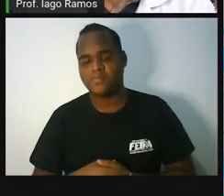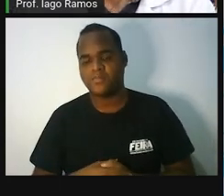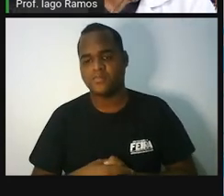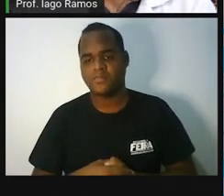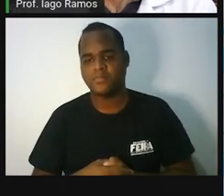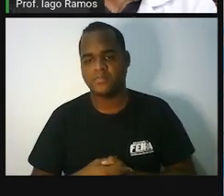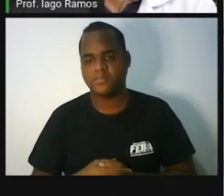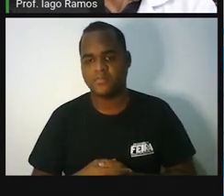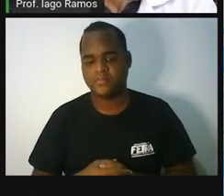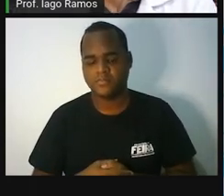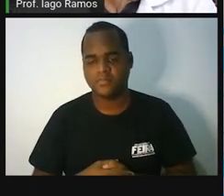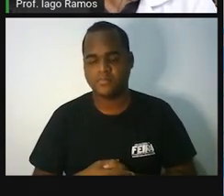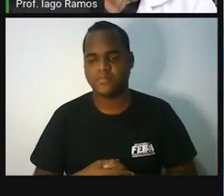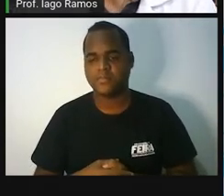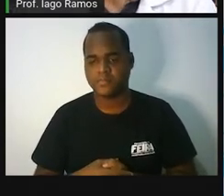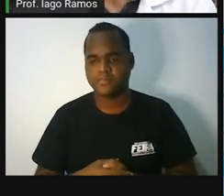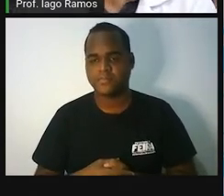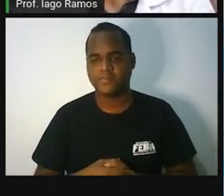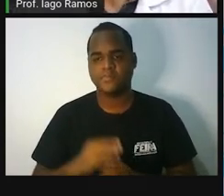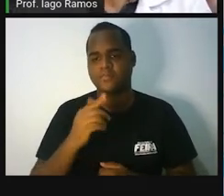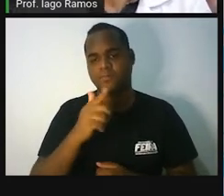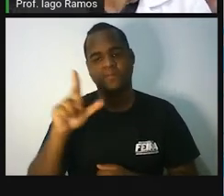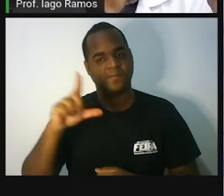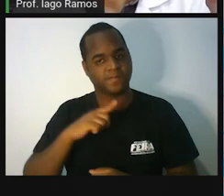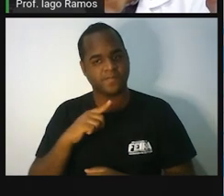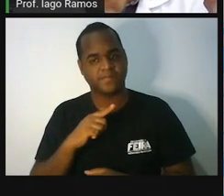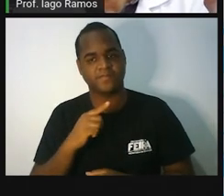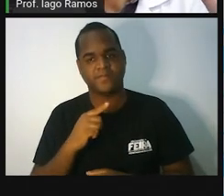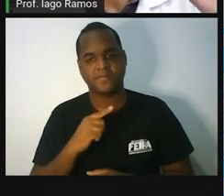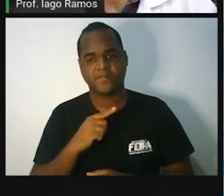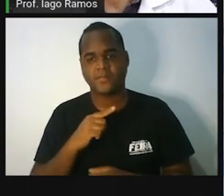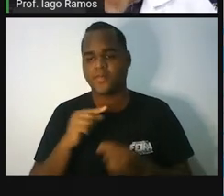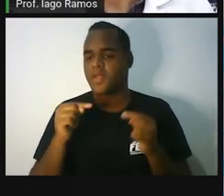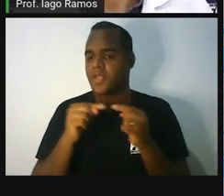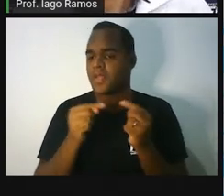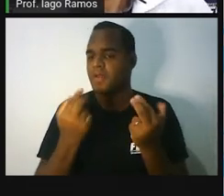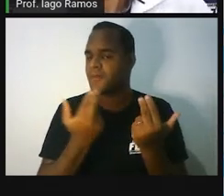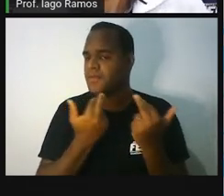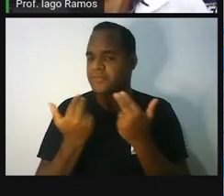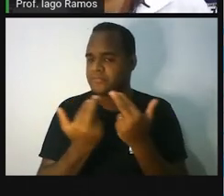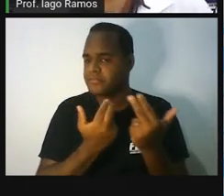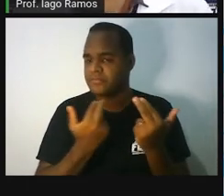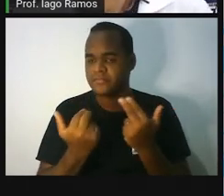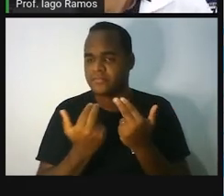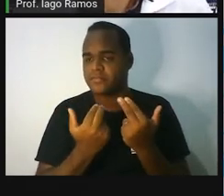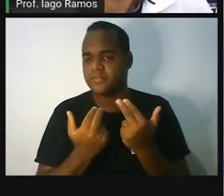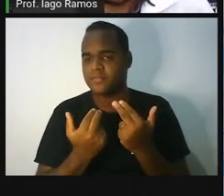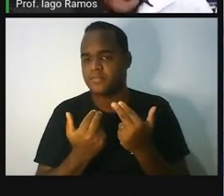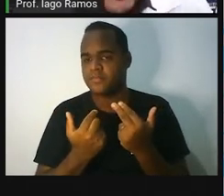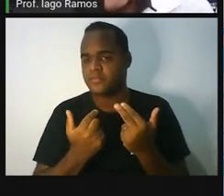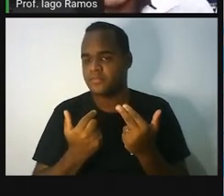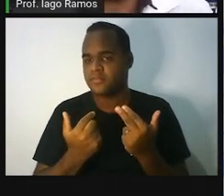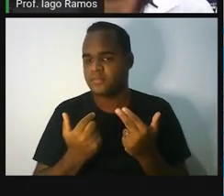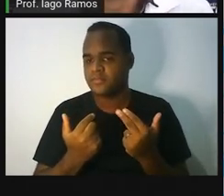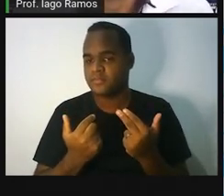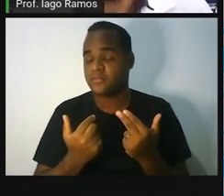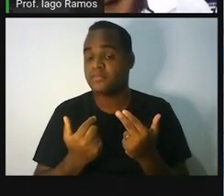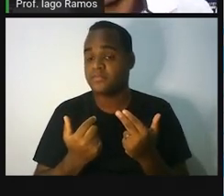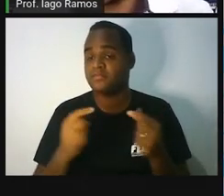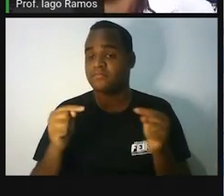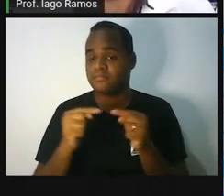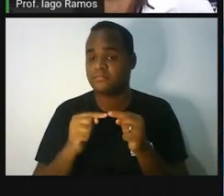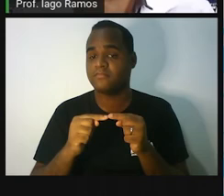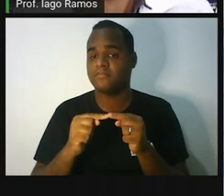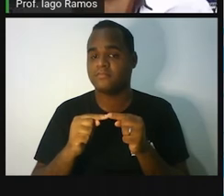O que você vai ter que fazer lá do outro lado, no outro 2, para continuar igual? Quando você acessar o